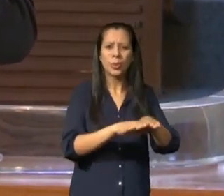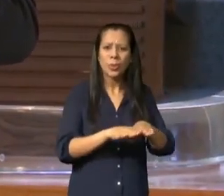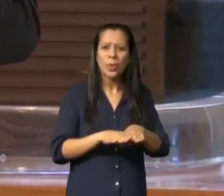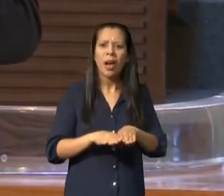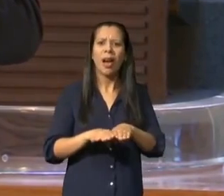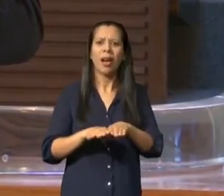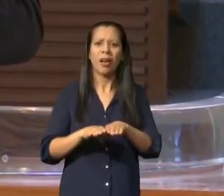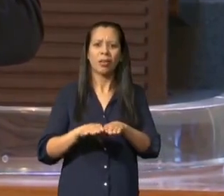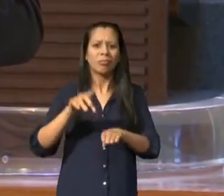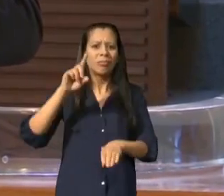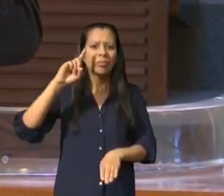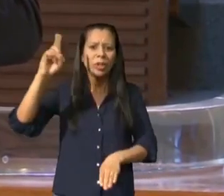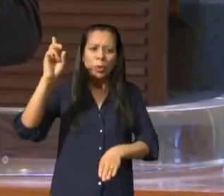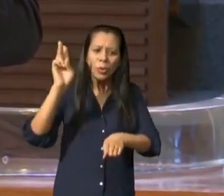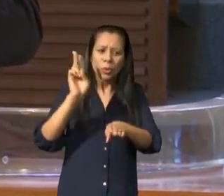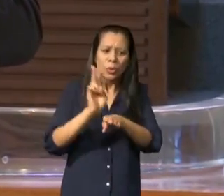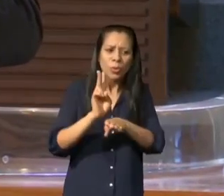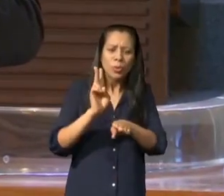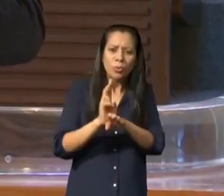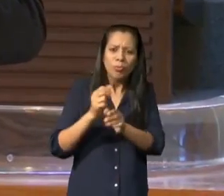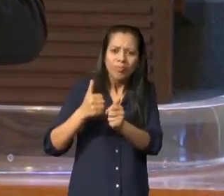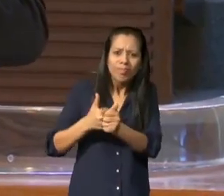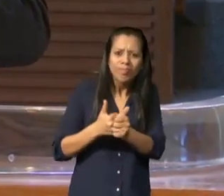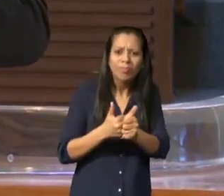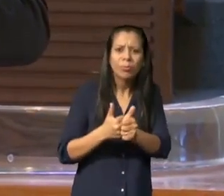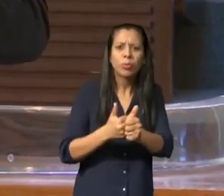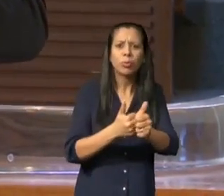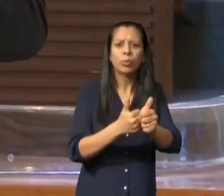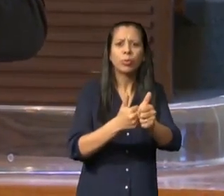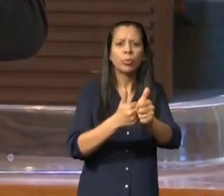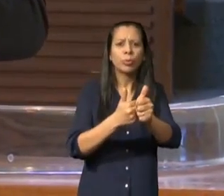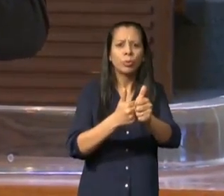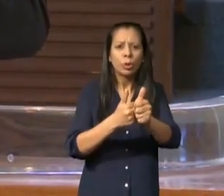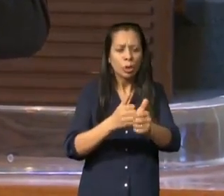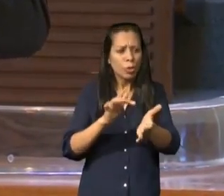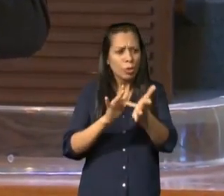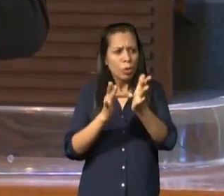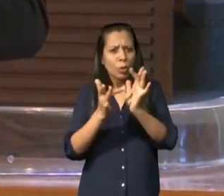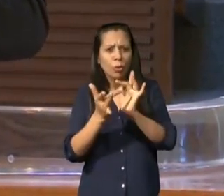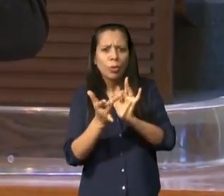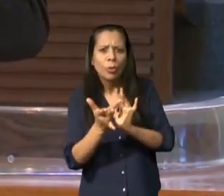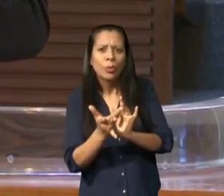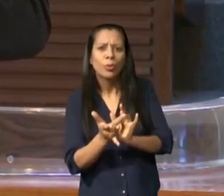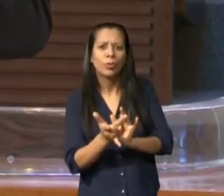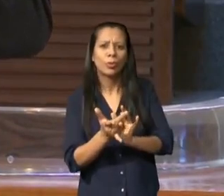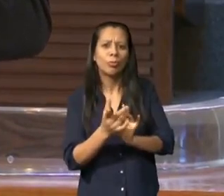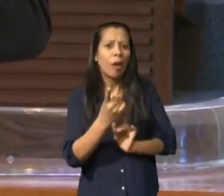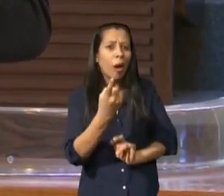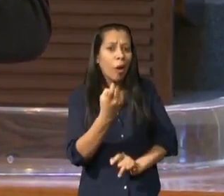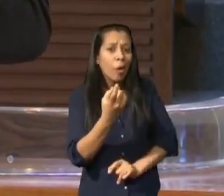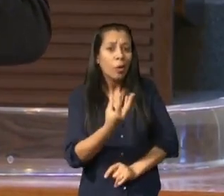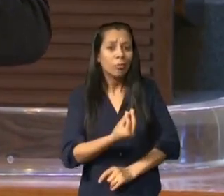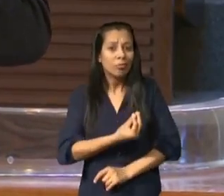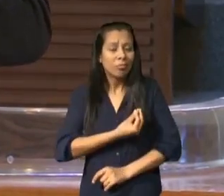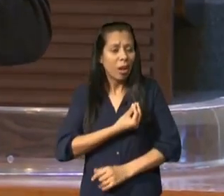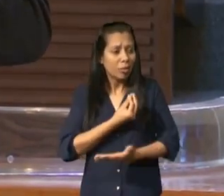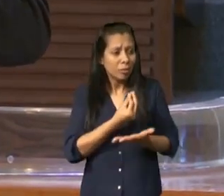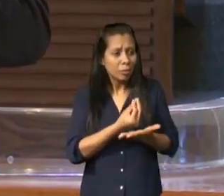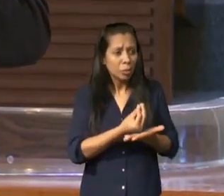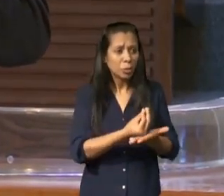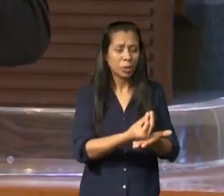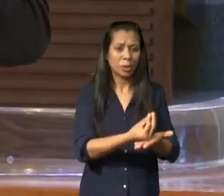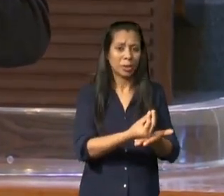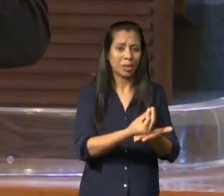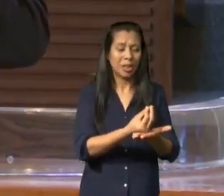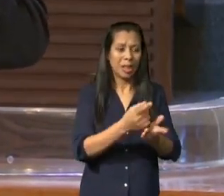que os seguia e a pedra era Cristo entretanto Deus não se